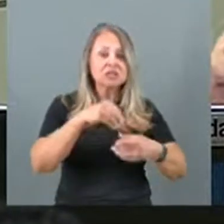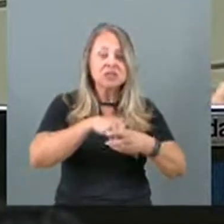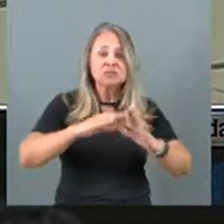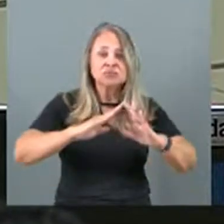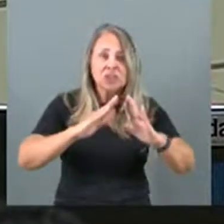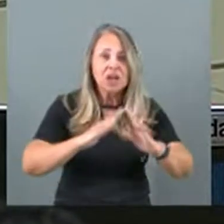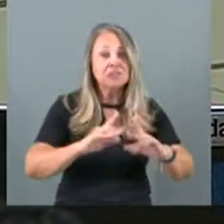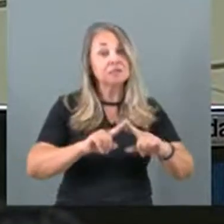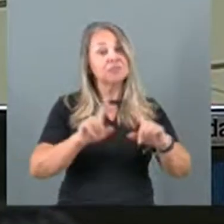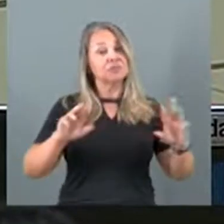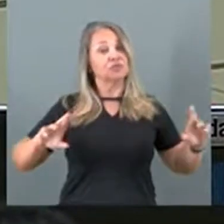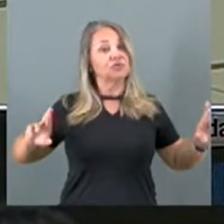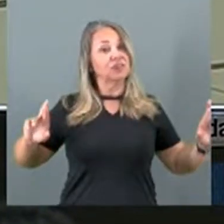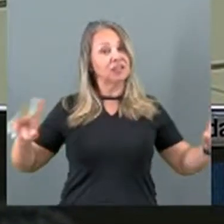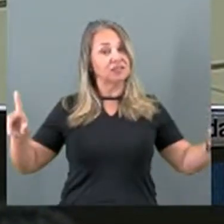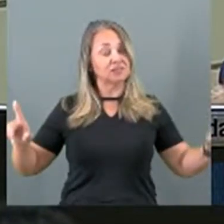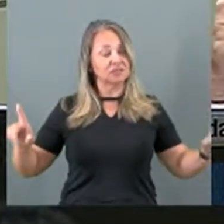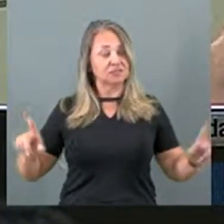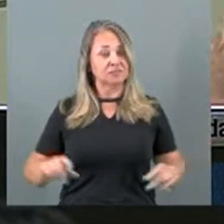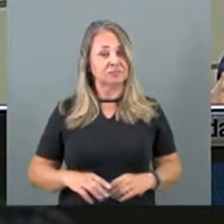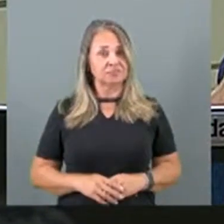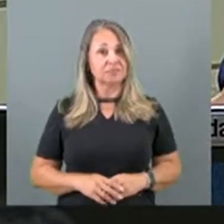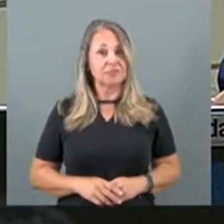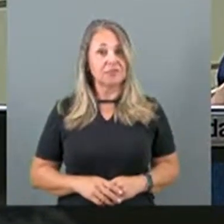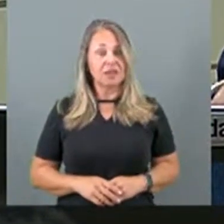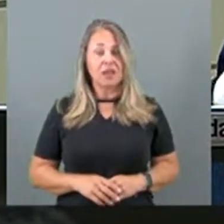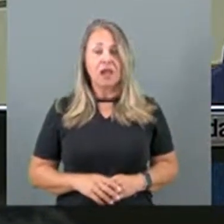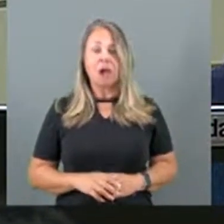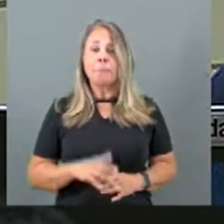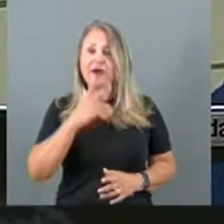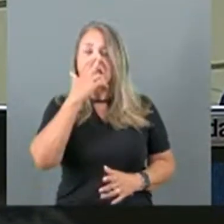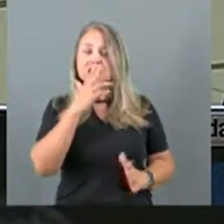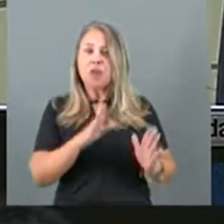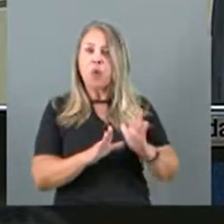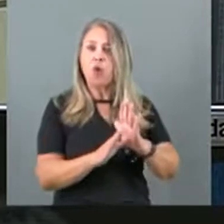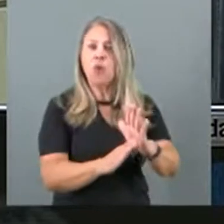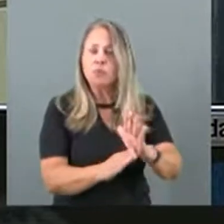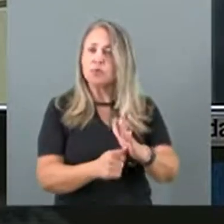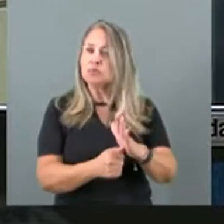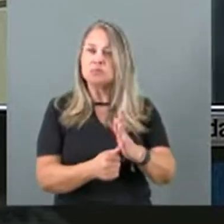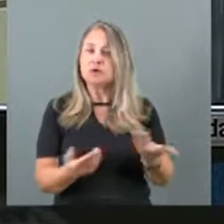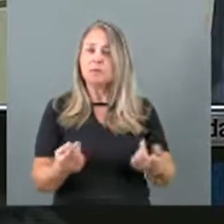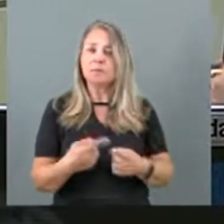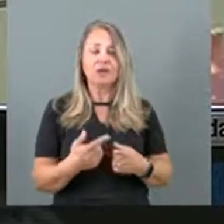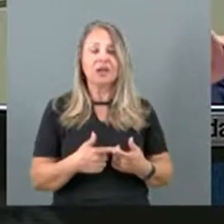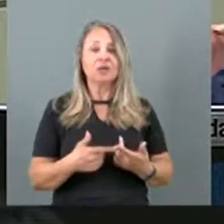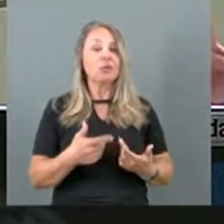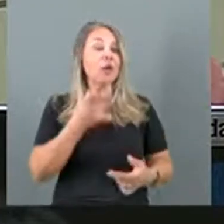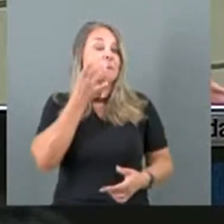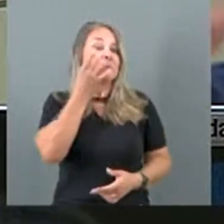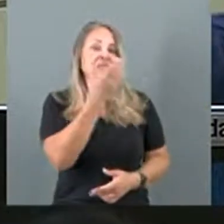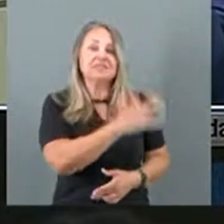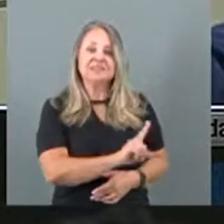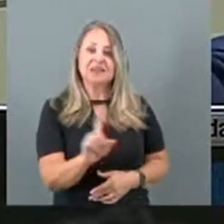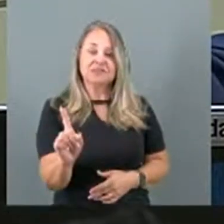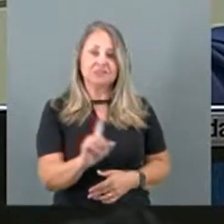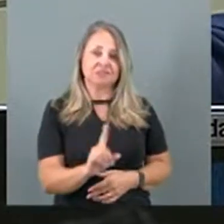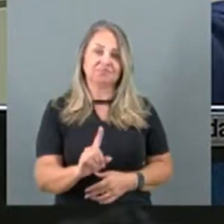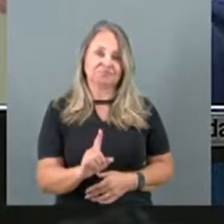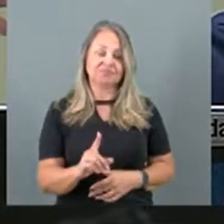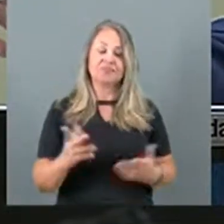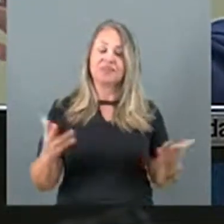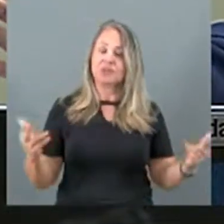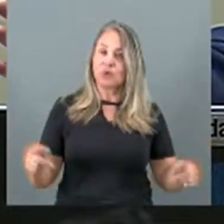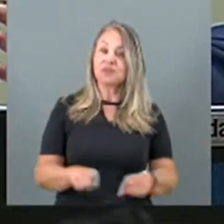forma diferente. É um assalto porque ele não é presencial. Então, conforme